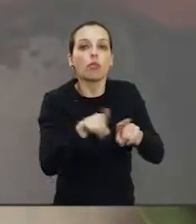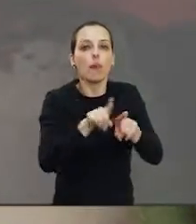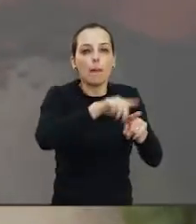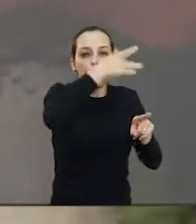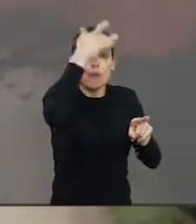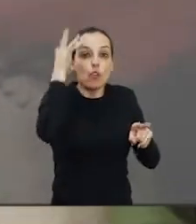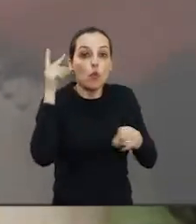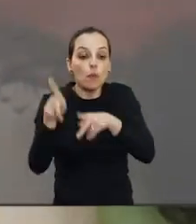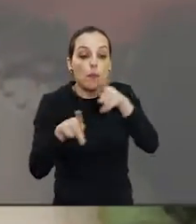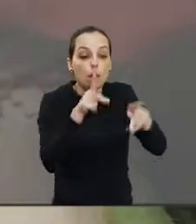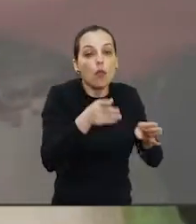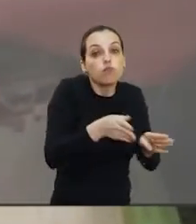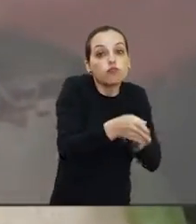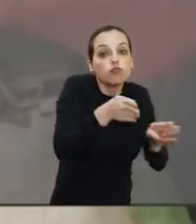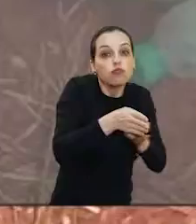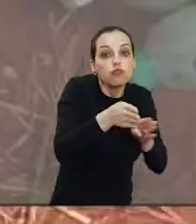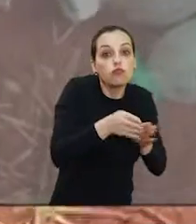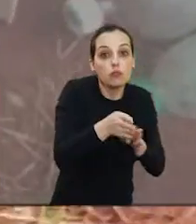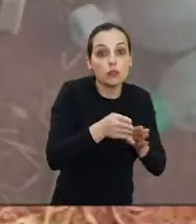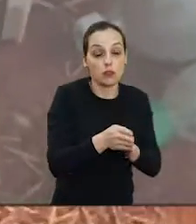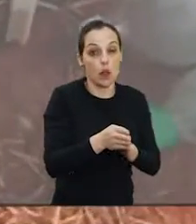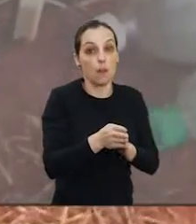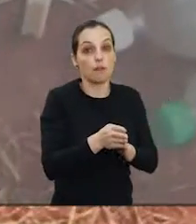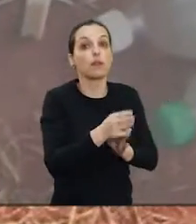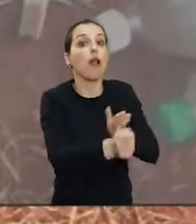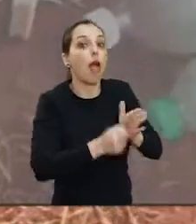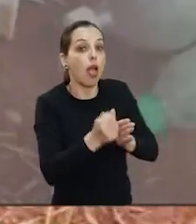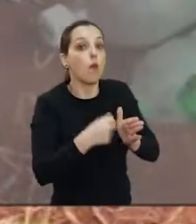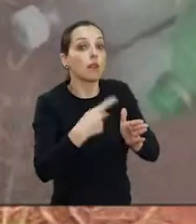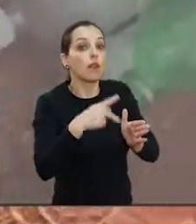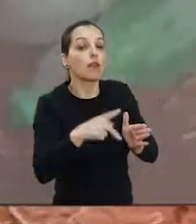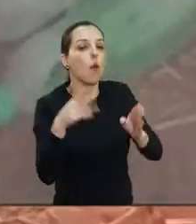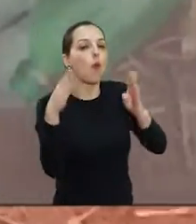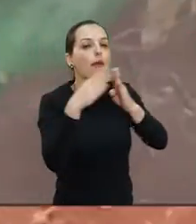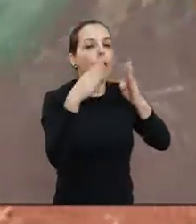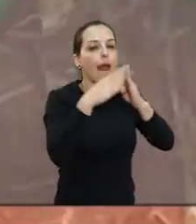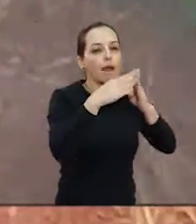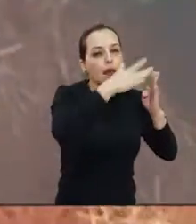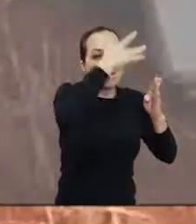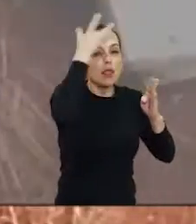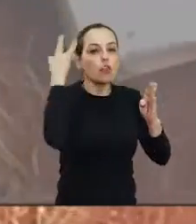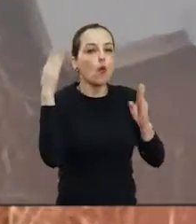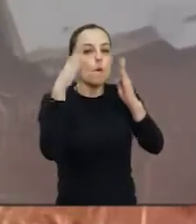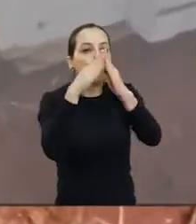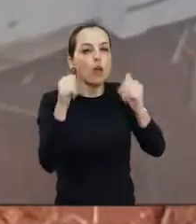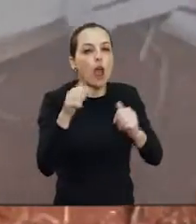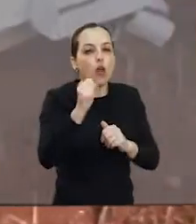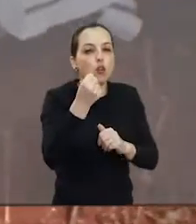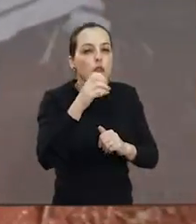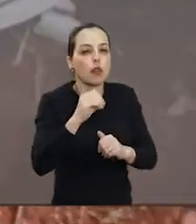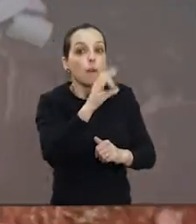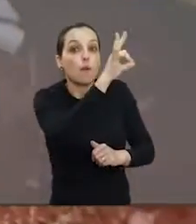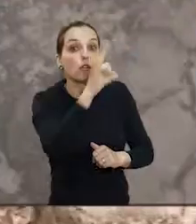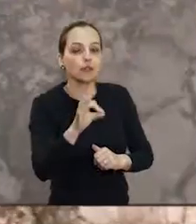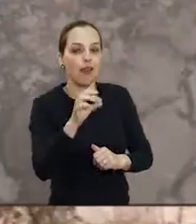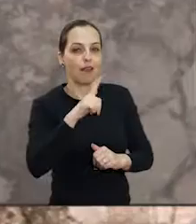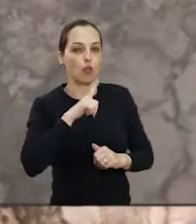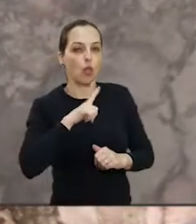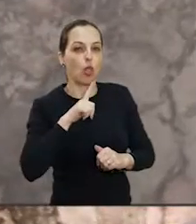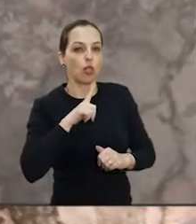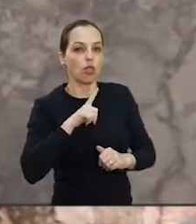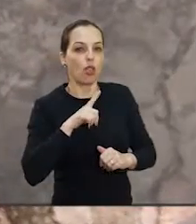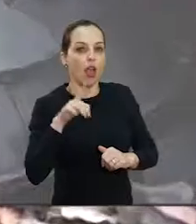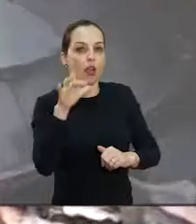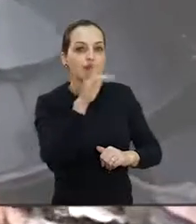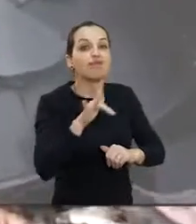fortalecer a parte preventiva. Para você ter uma ideia, 80% de todo o problema